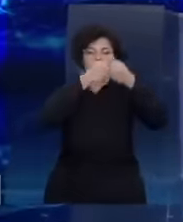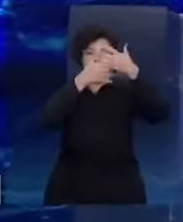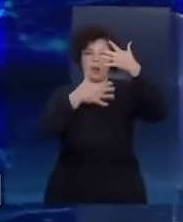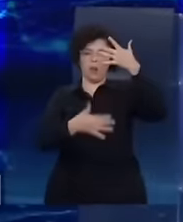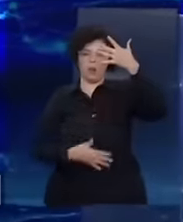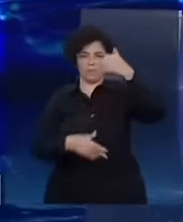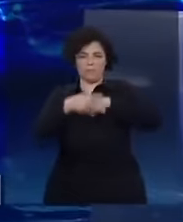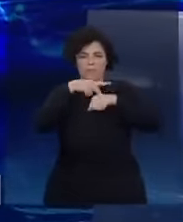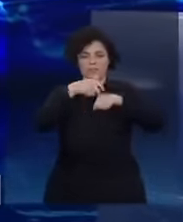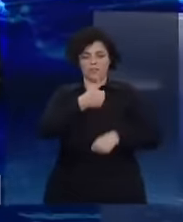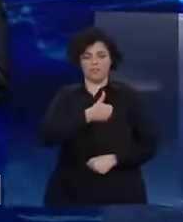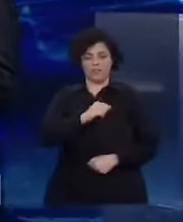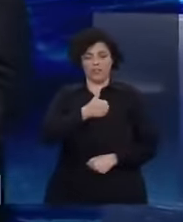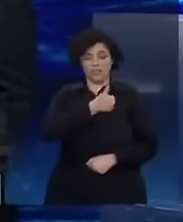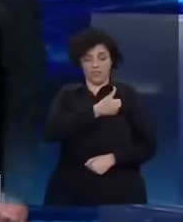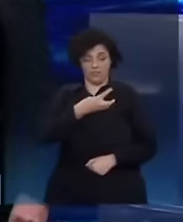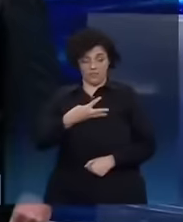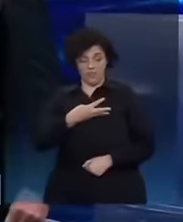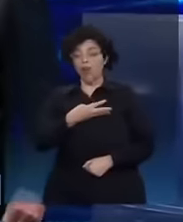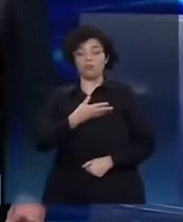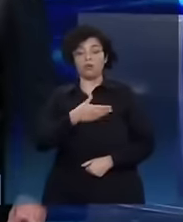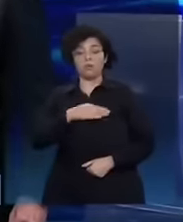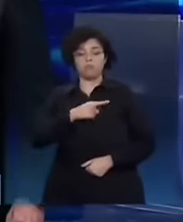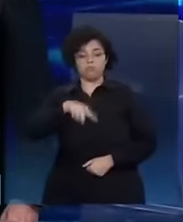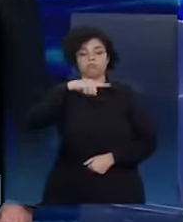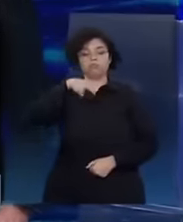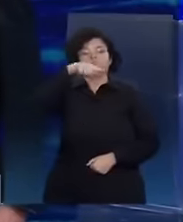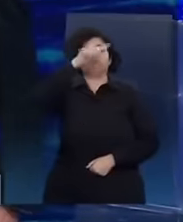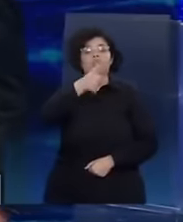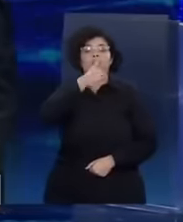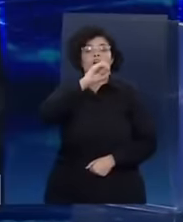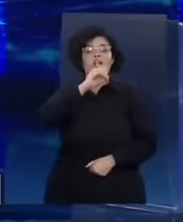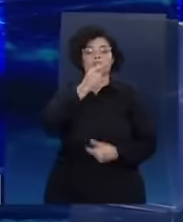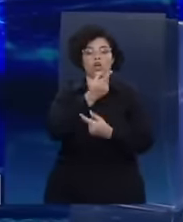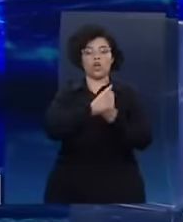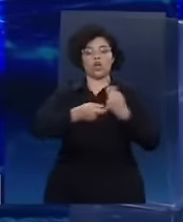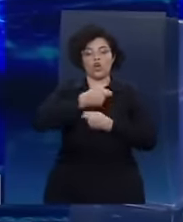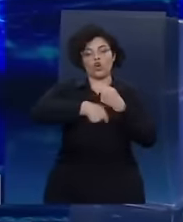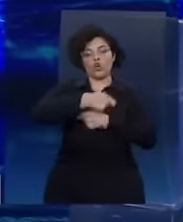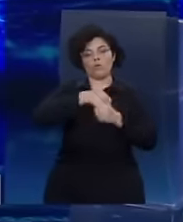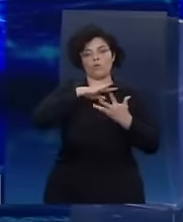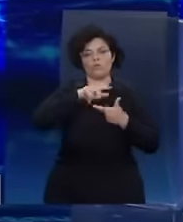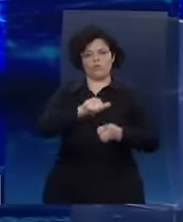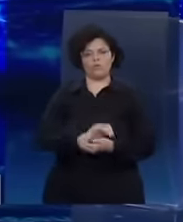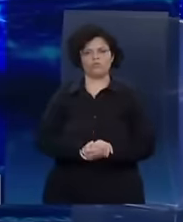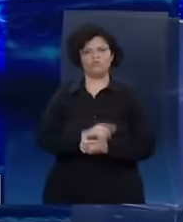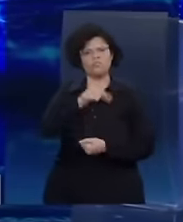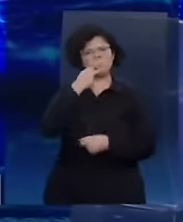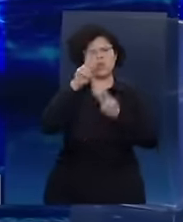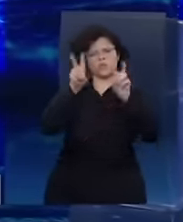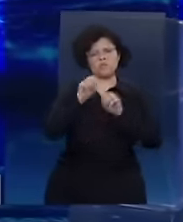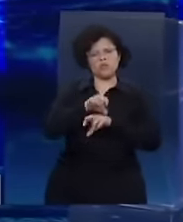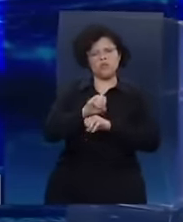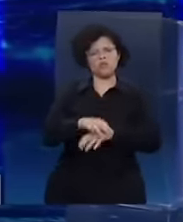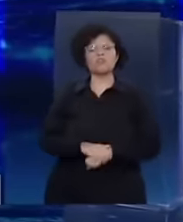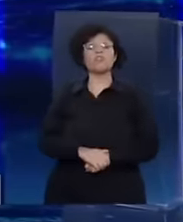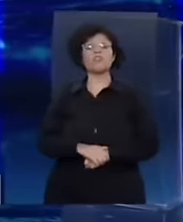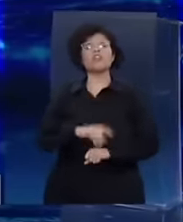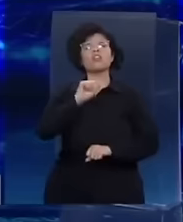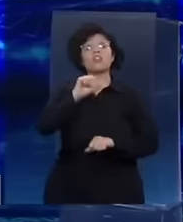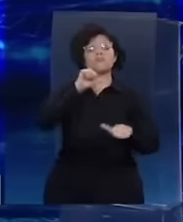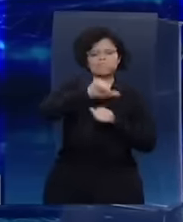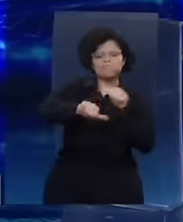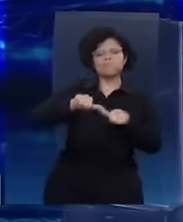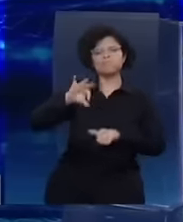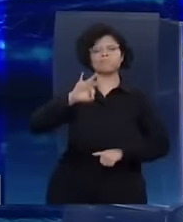para a décima economia do mundo e mais ainda. Quando você fala em educação, quem foi que deu o maior reajuste